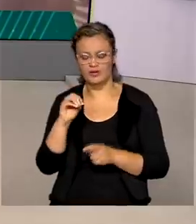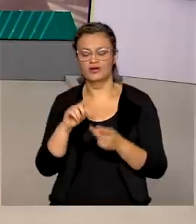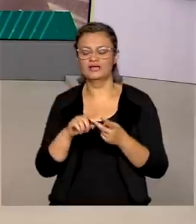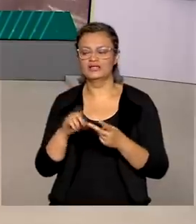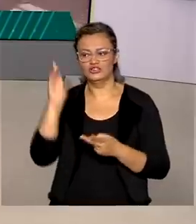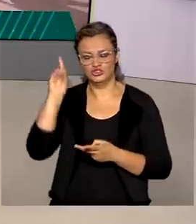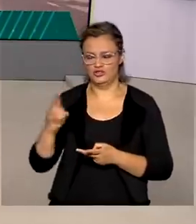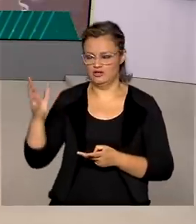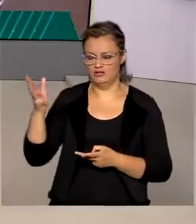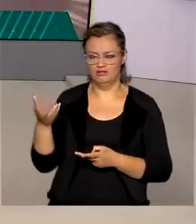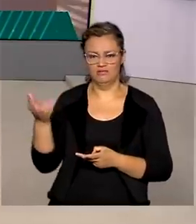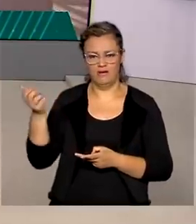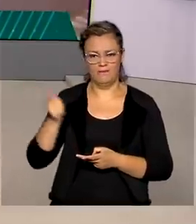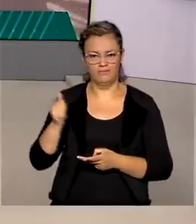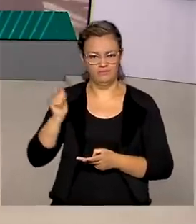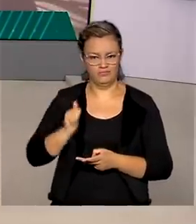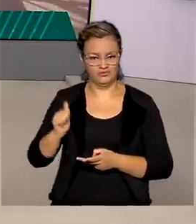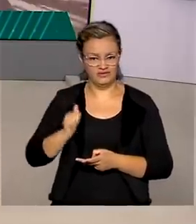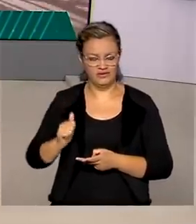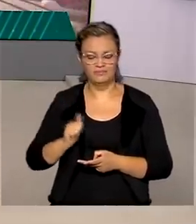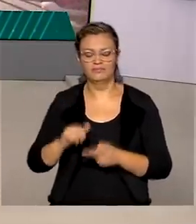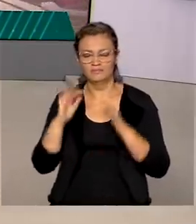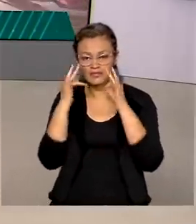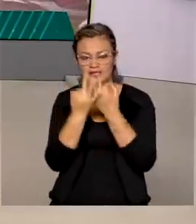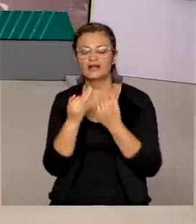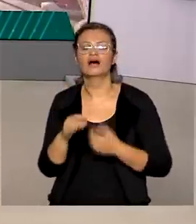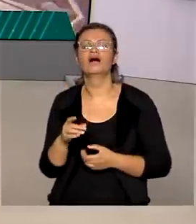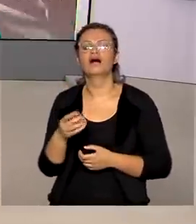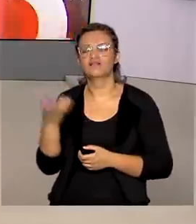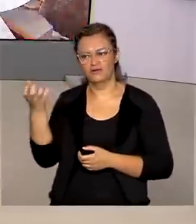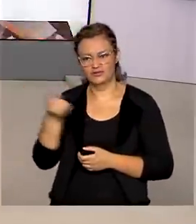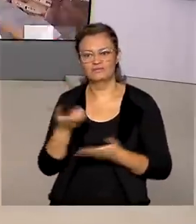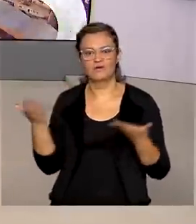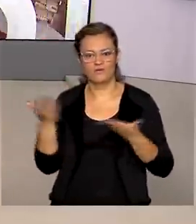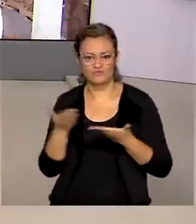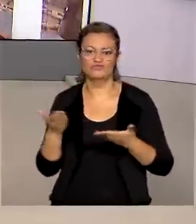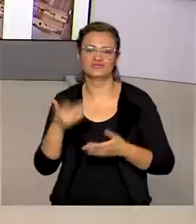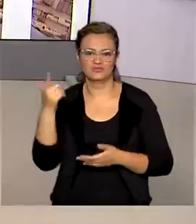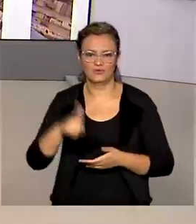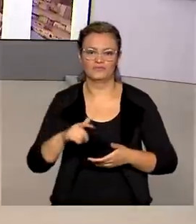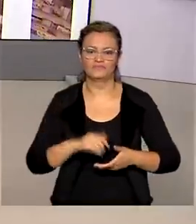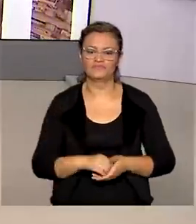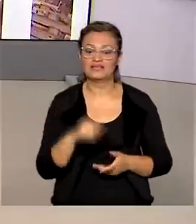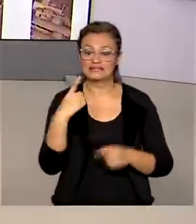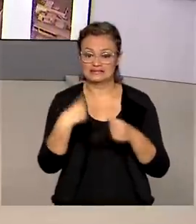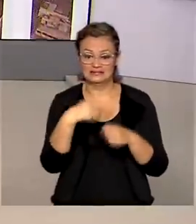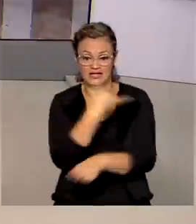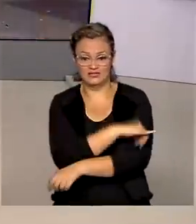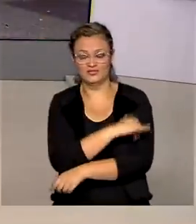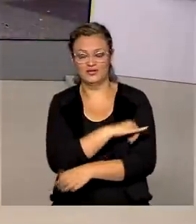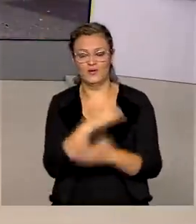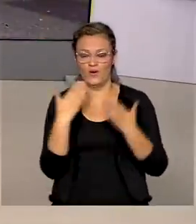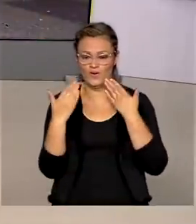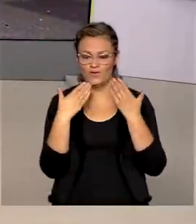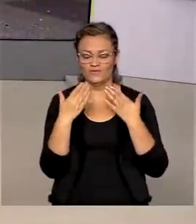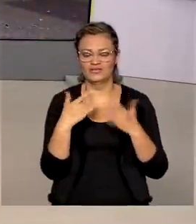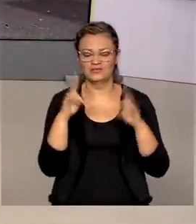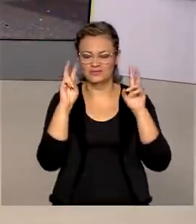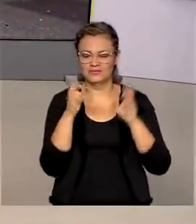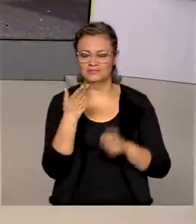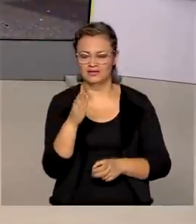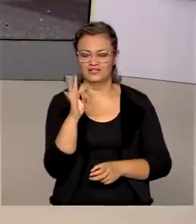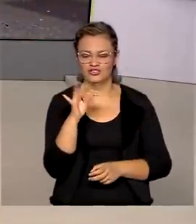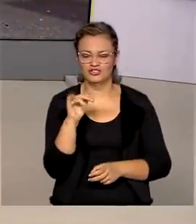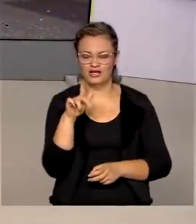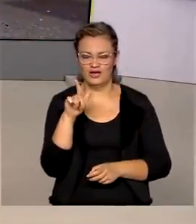beneficiários do Bolsa Família começam a receber hoje a nova rodada do auxílio. Vamos ao Rio de Janeiro conversar sobre esse assunto com